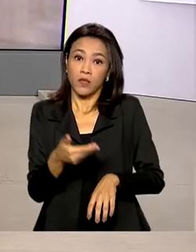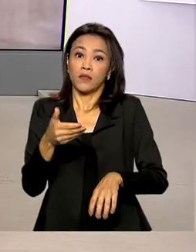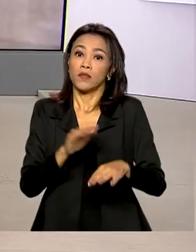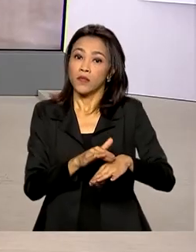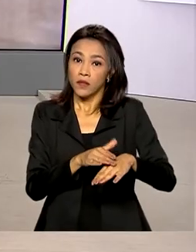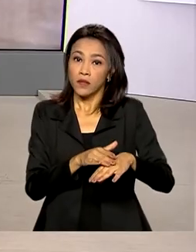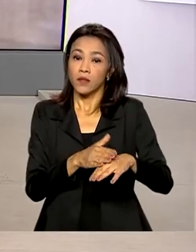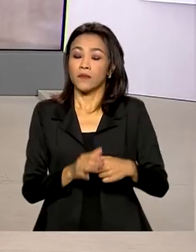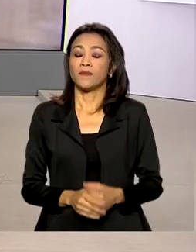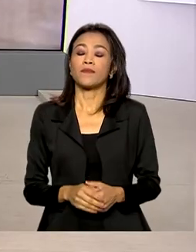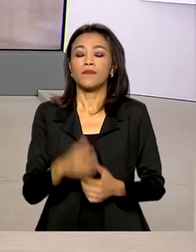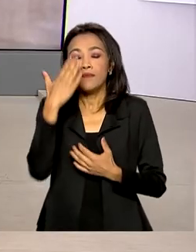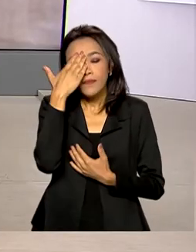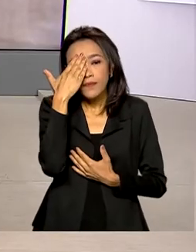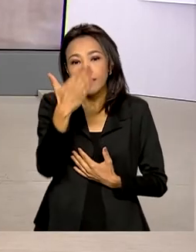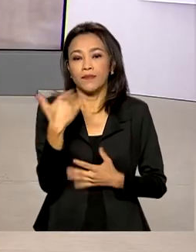Tá certo, Glauco. Obrigada pelas suas informações. Só isso.